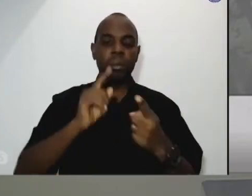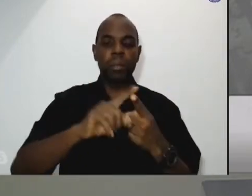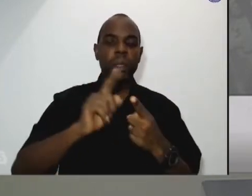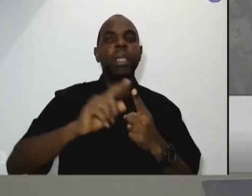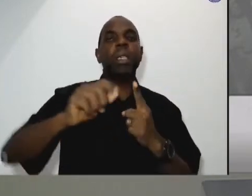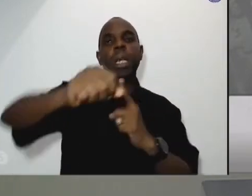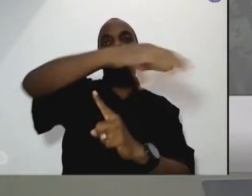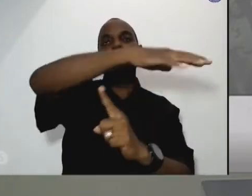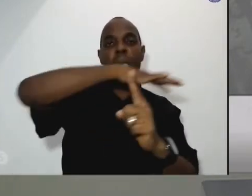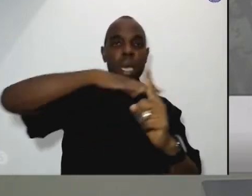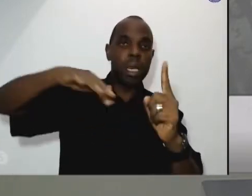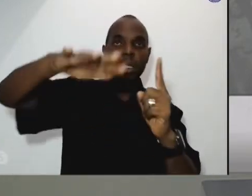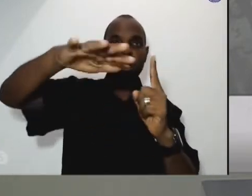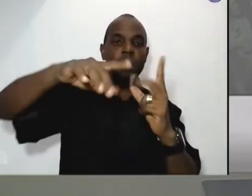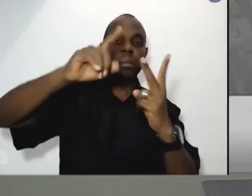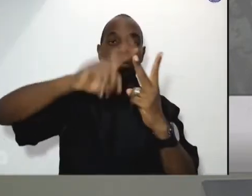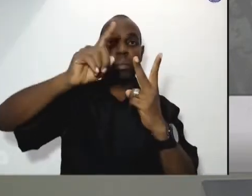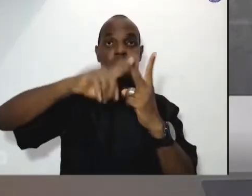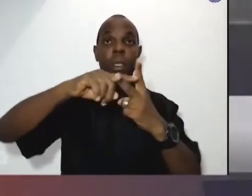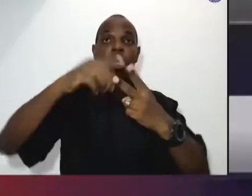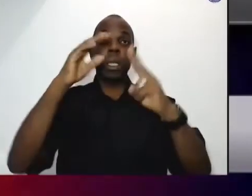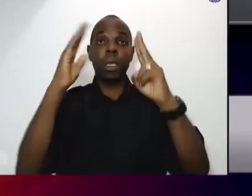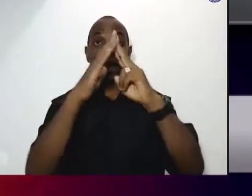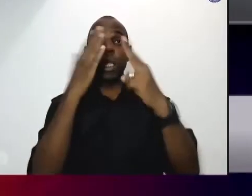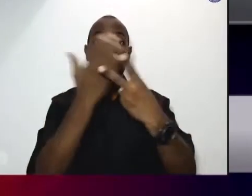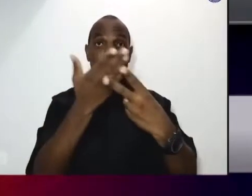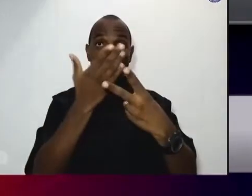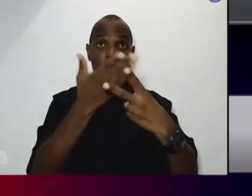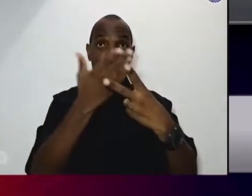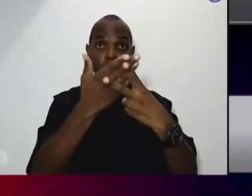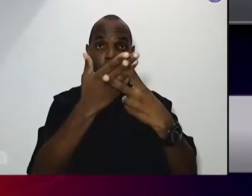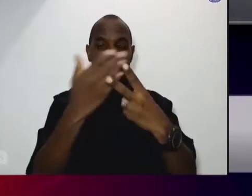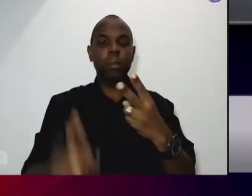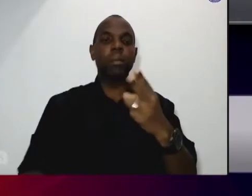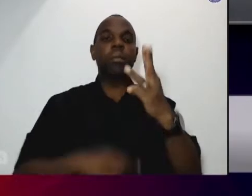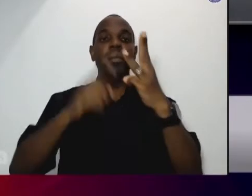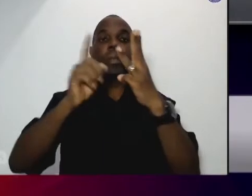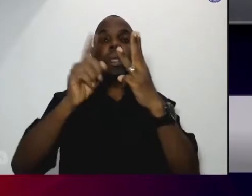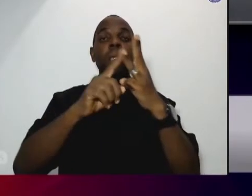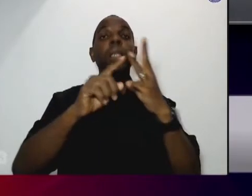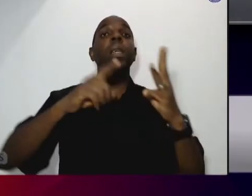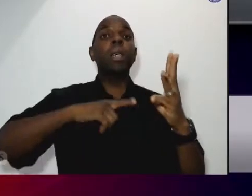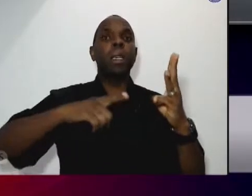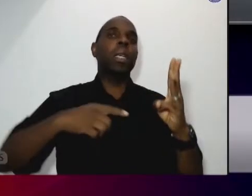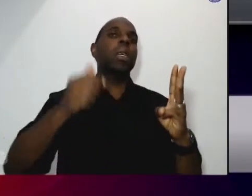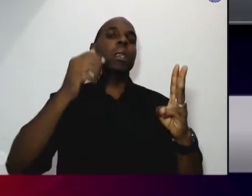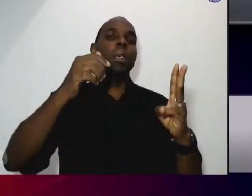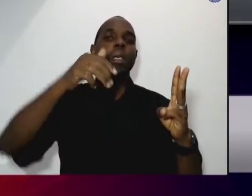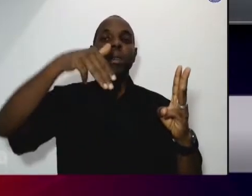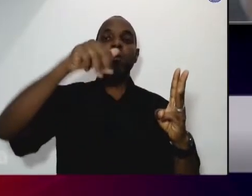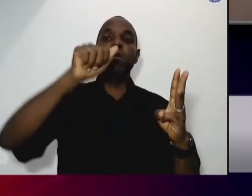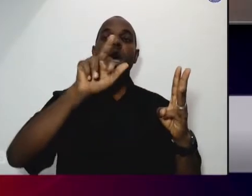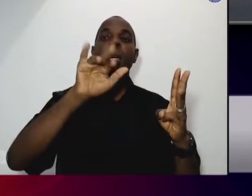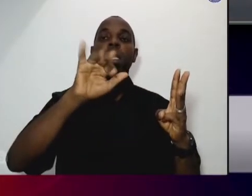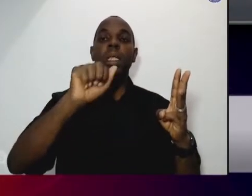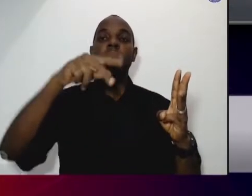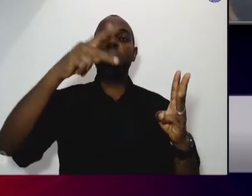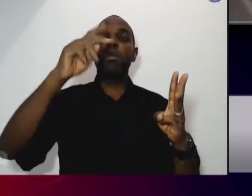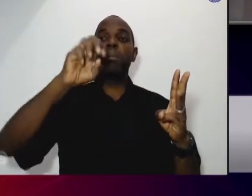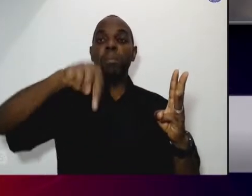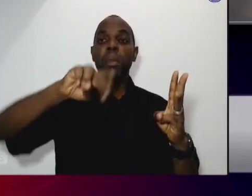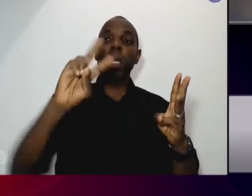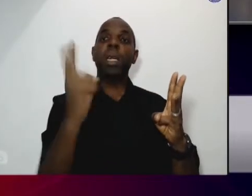e onde eu estou atualmente que é a Patrulha Maria da Penha. A Patrulha Maria da Penha desde